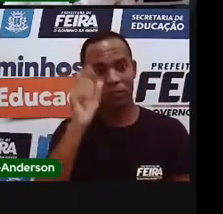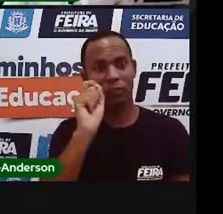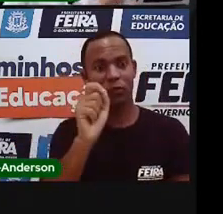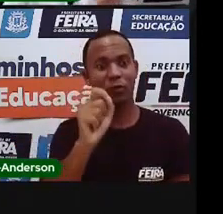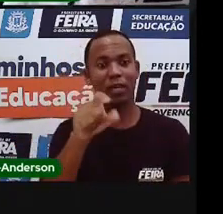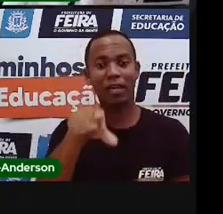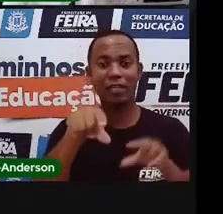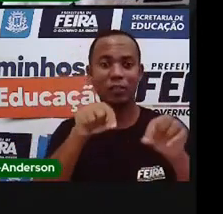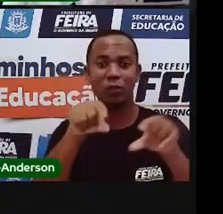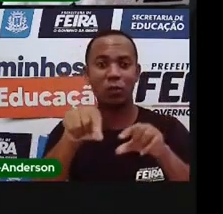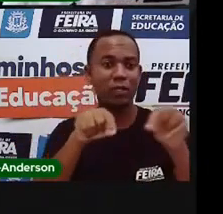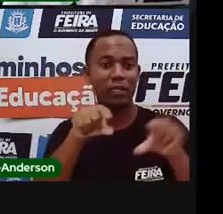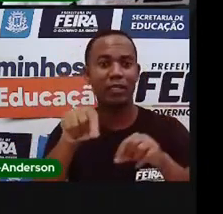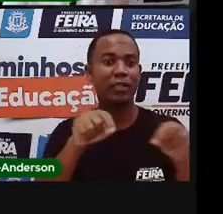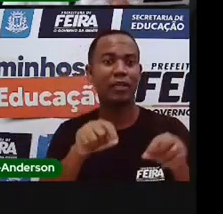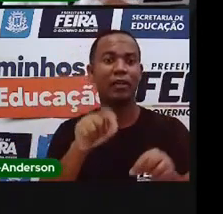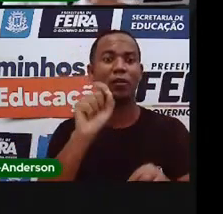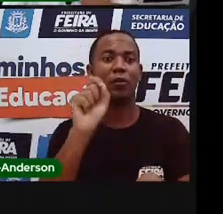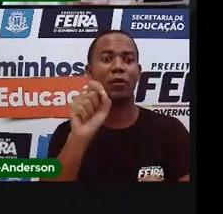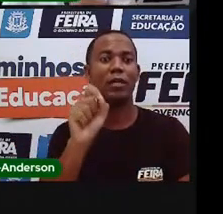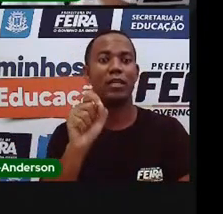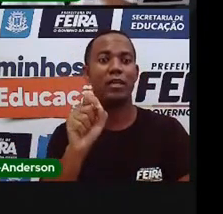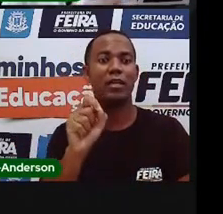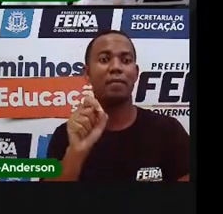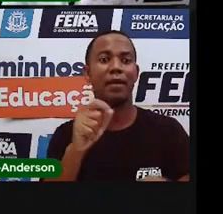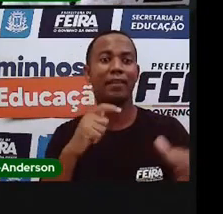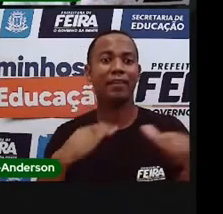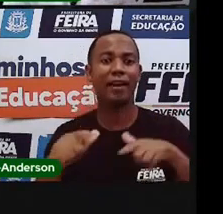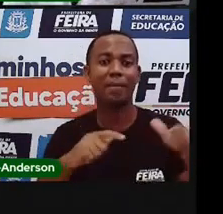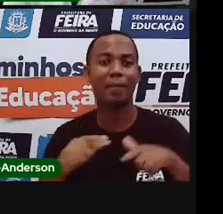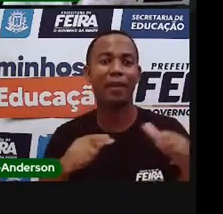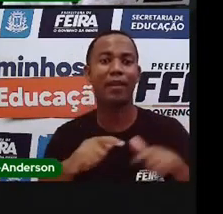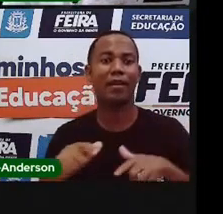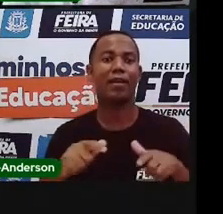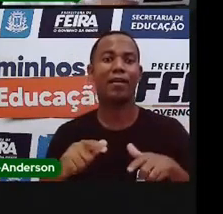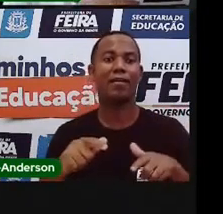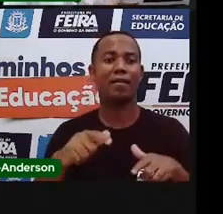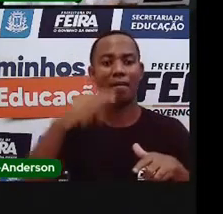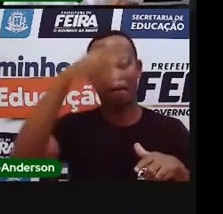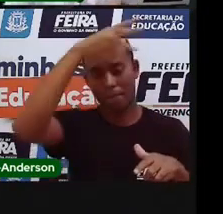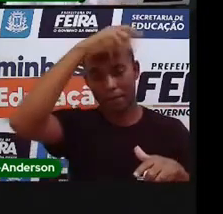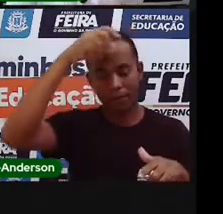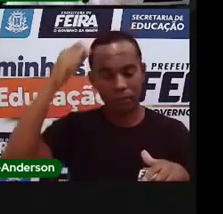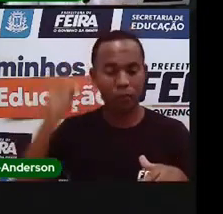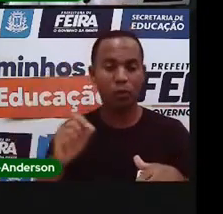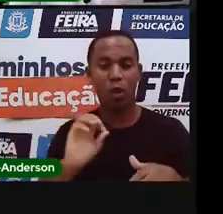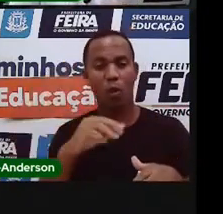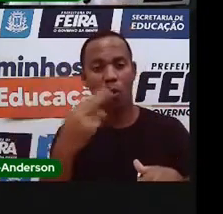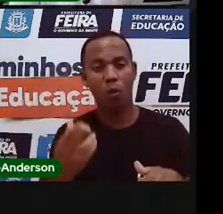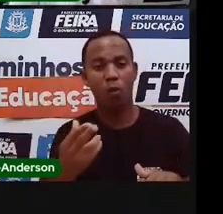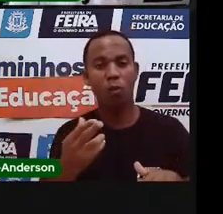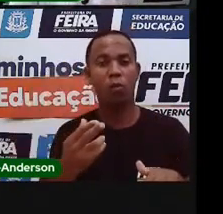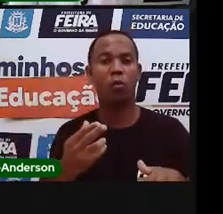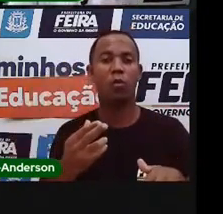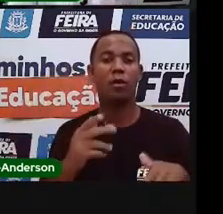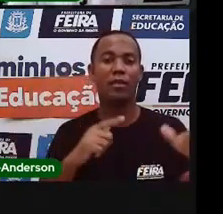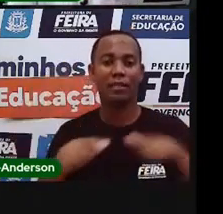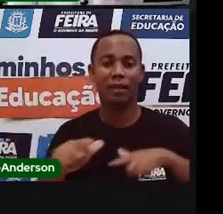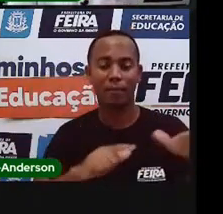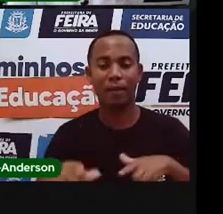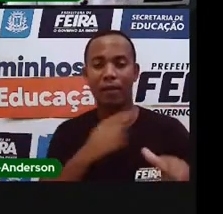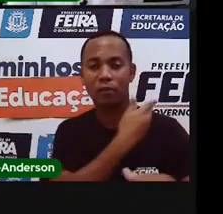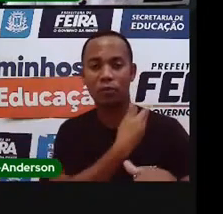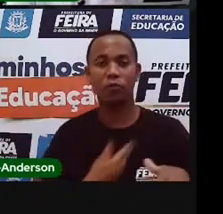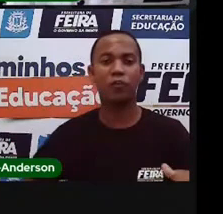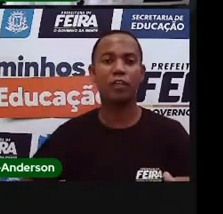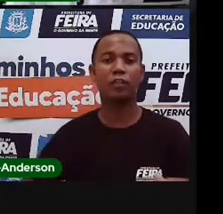essas pessoas são chamadas de funcionários públicos. Elas normalmente são contratadas